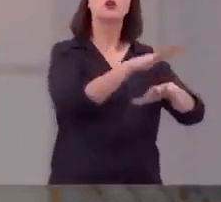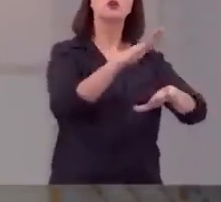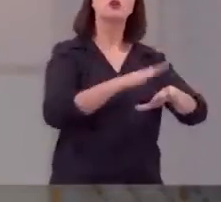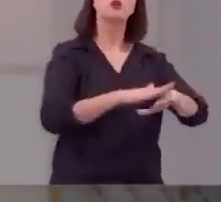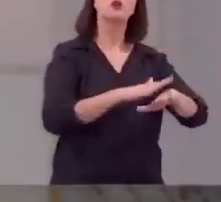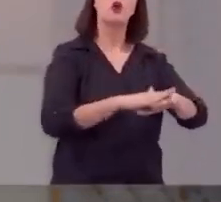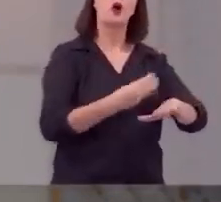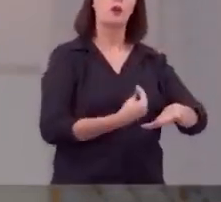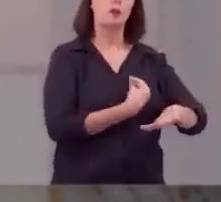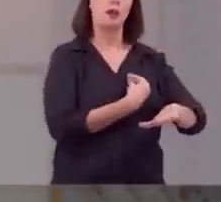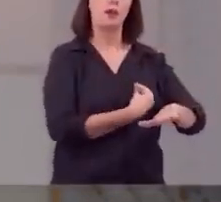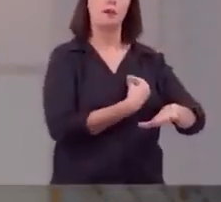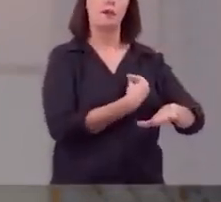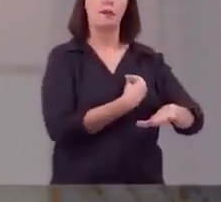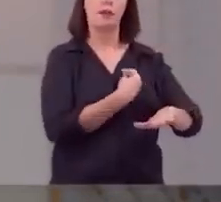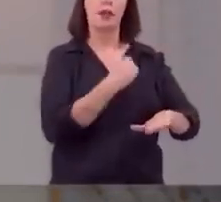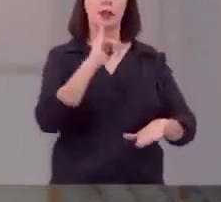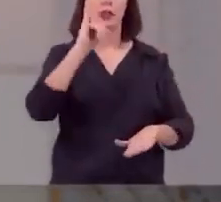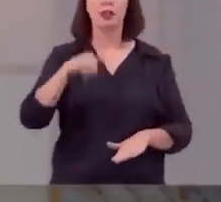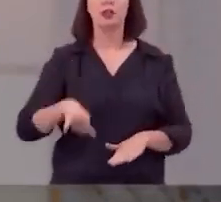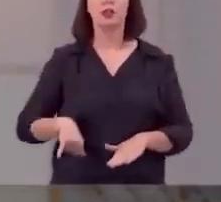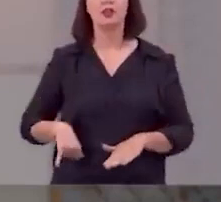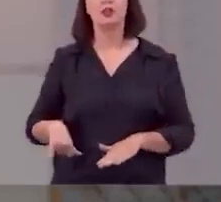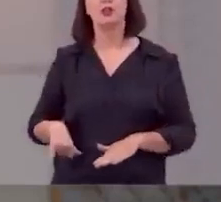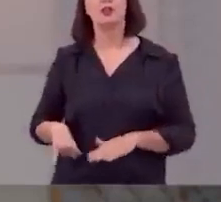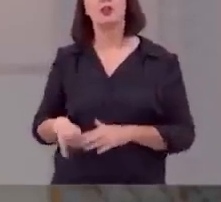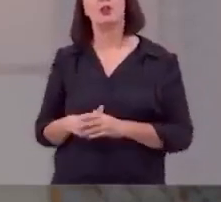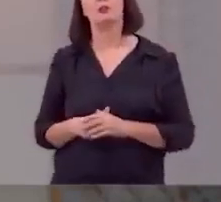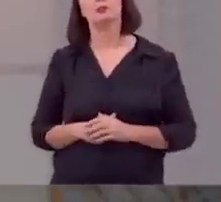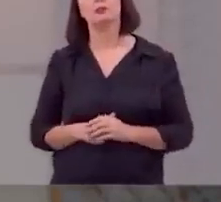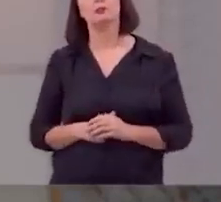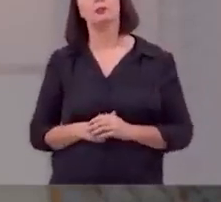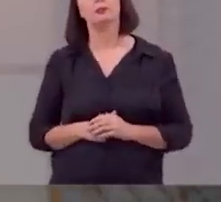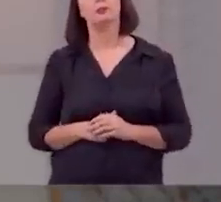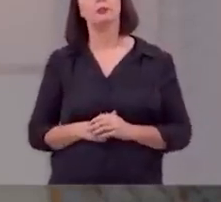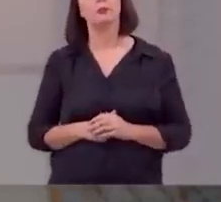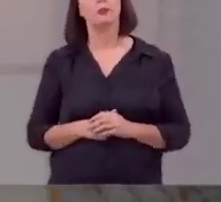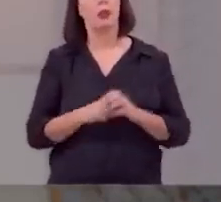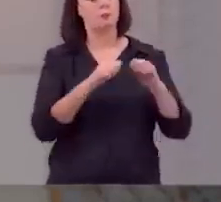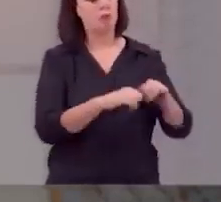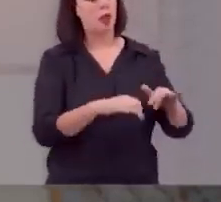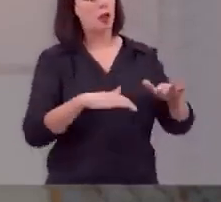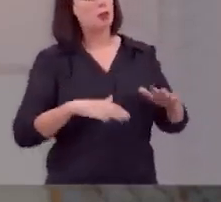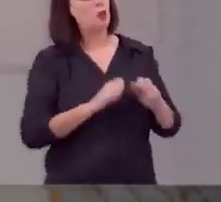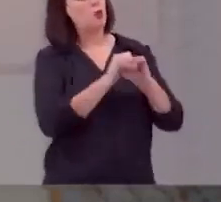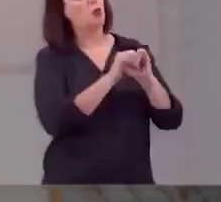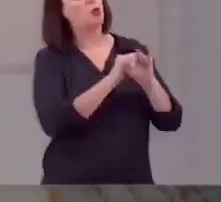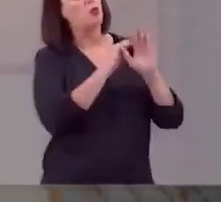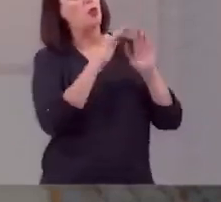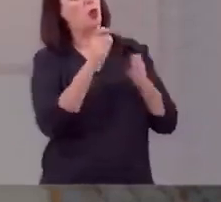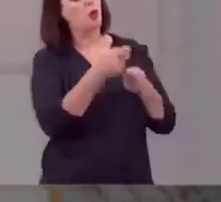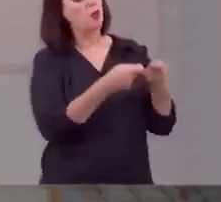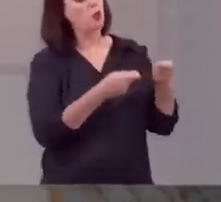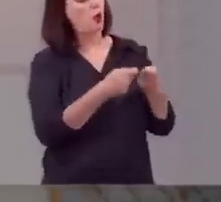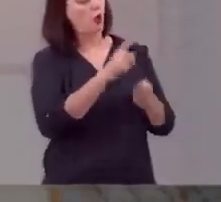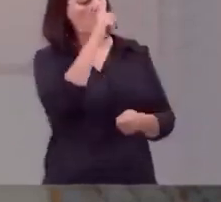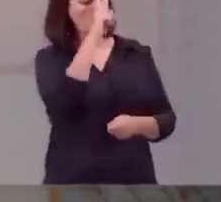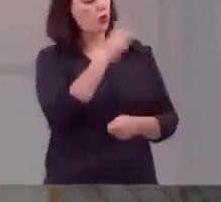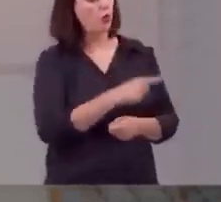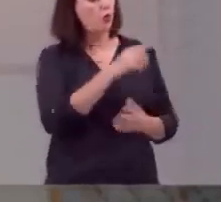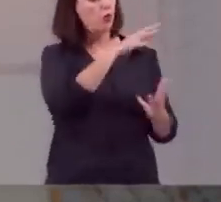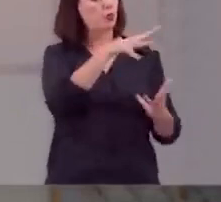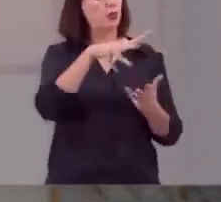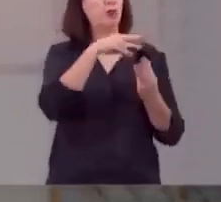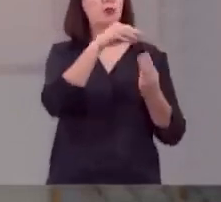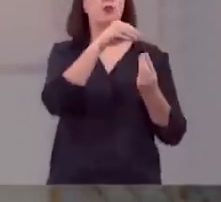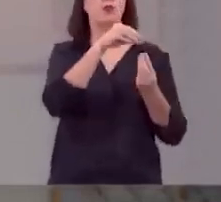em torrentes caudalosas a sua majestade a sua glória o seu controle o seu domínio do universo